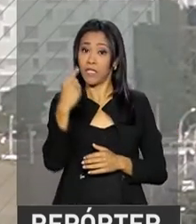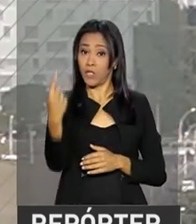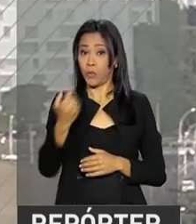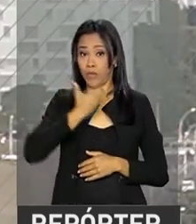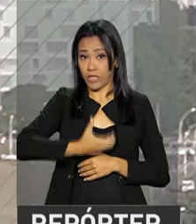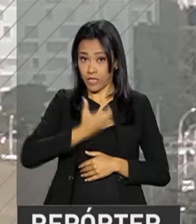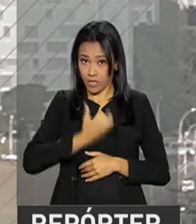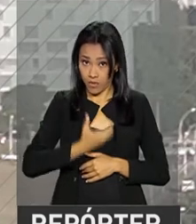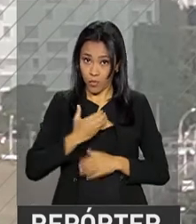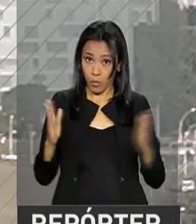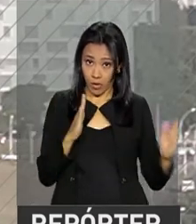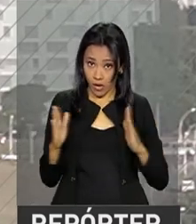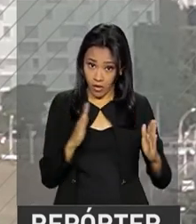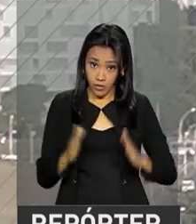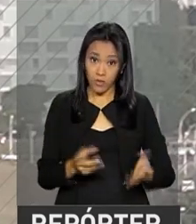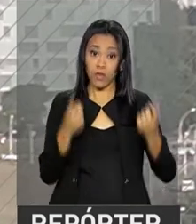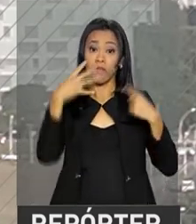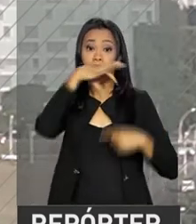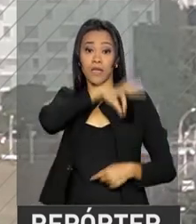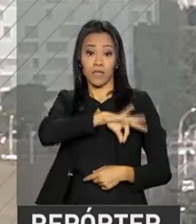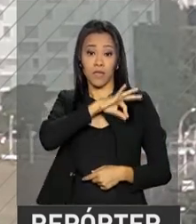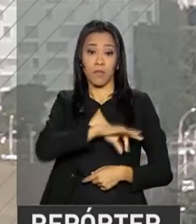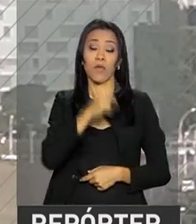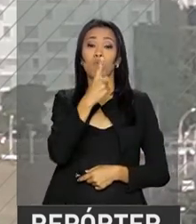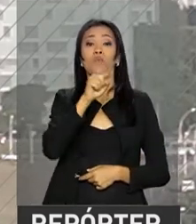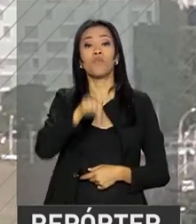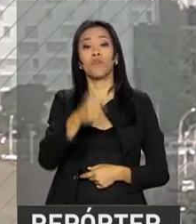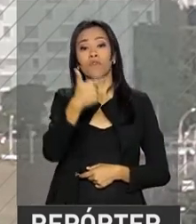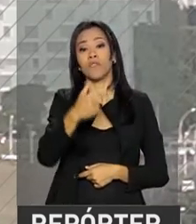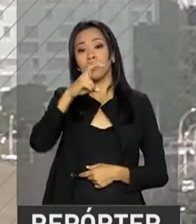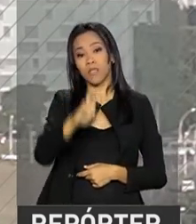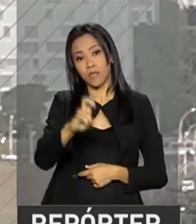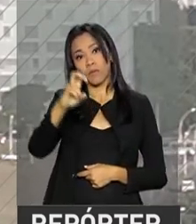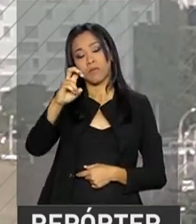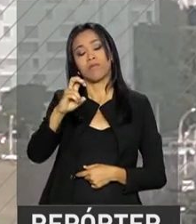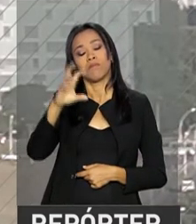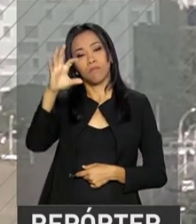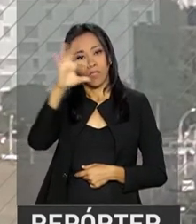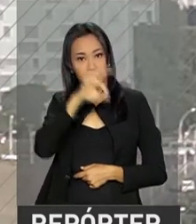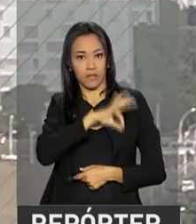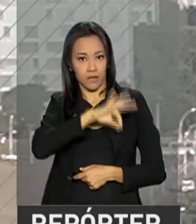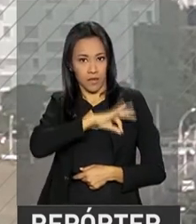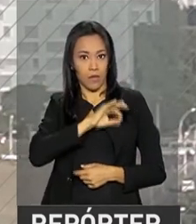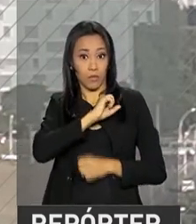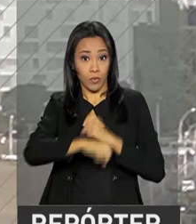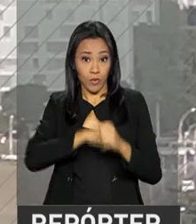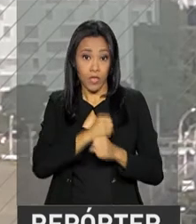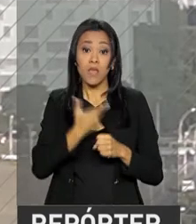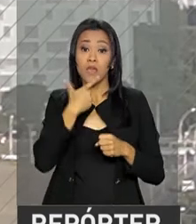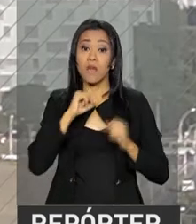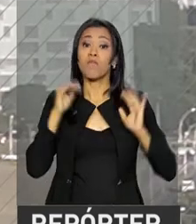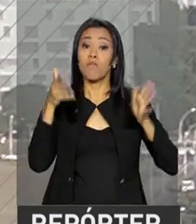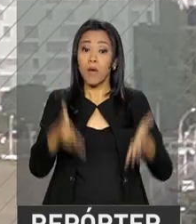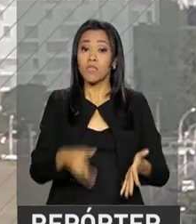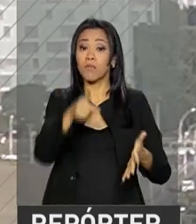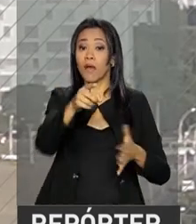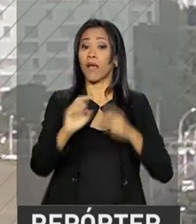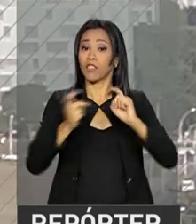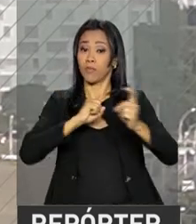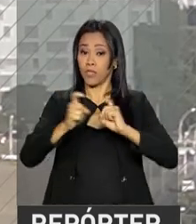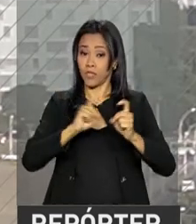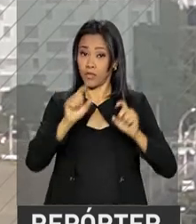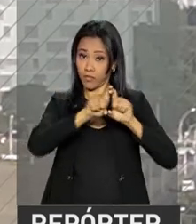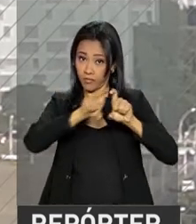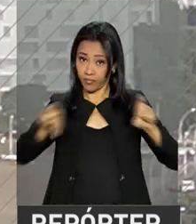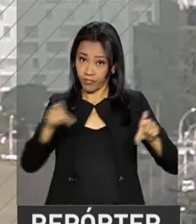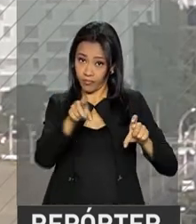receber 1,25 salário por ano trabalhado. Podem participar funcionários da administração direta, fundações e